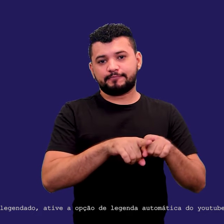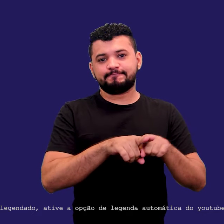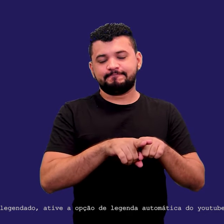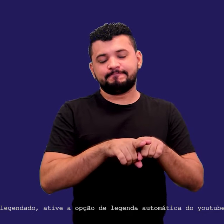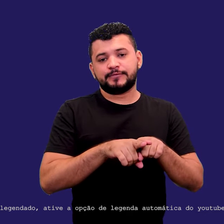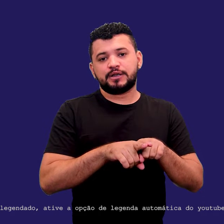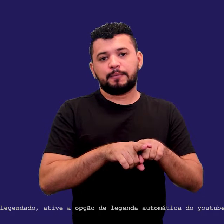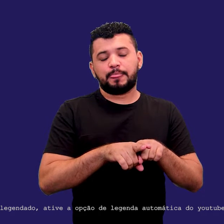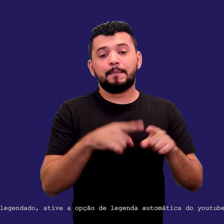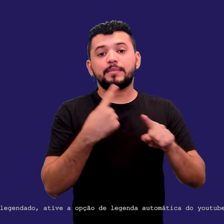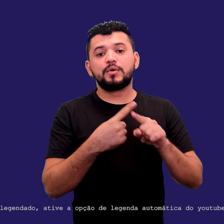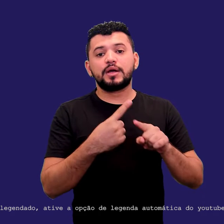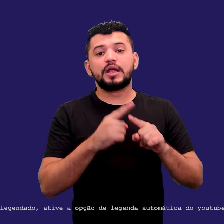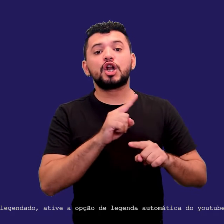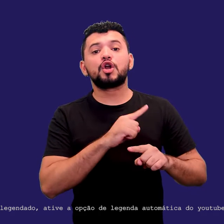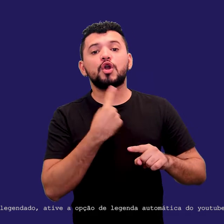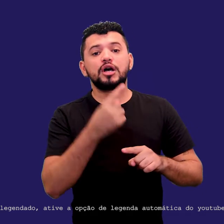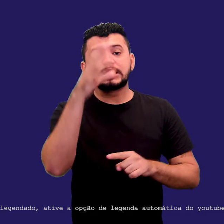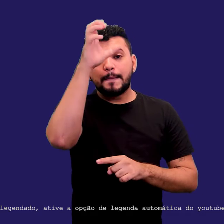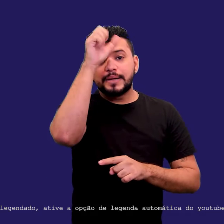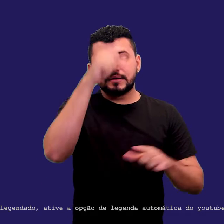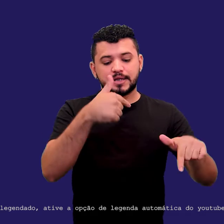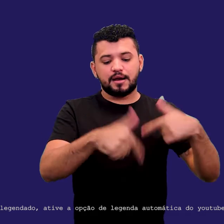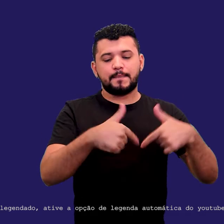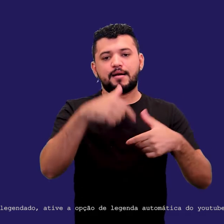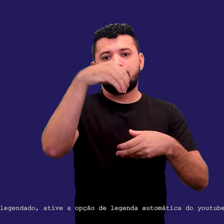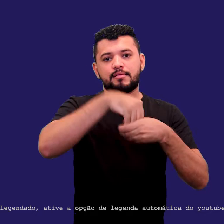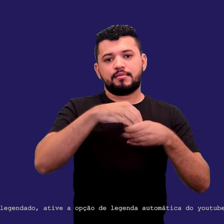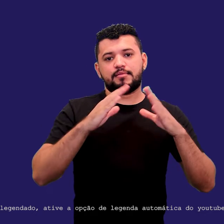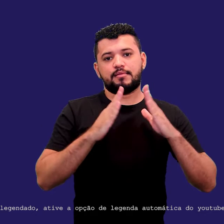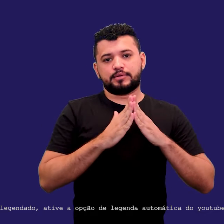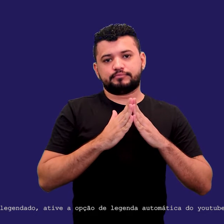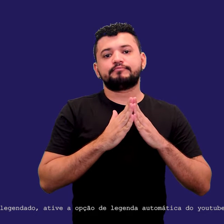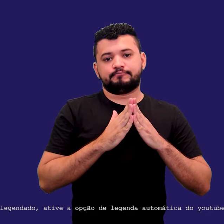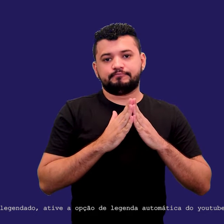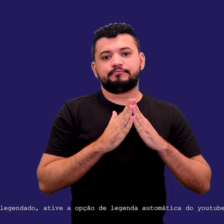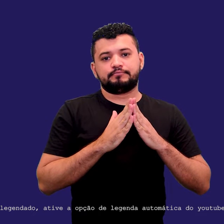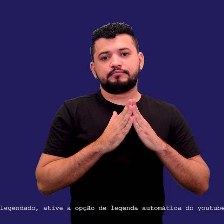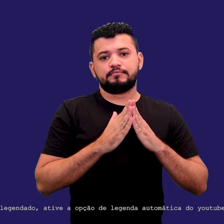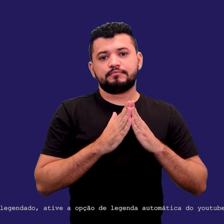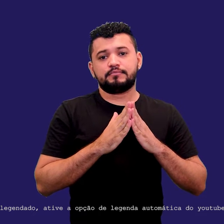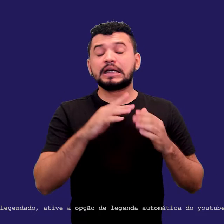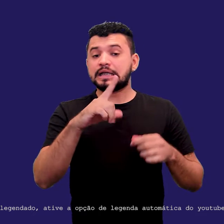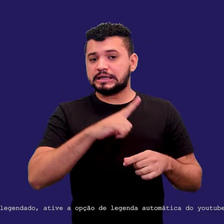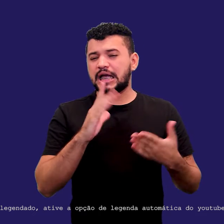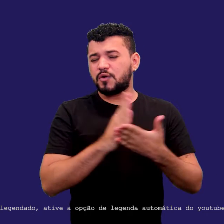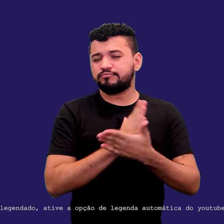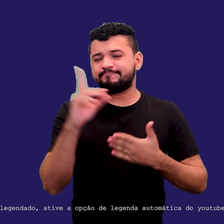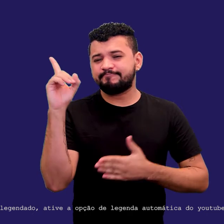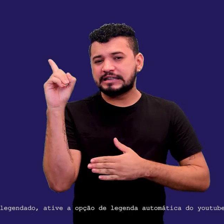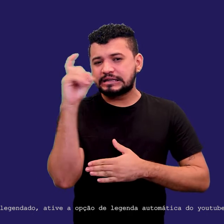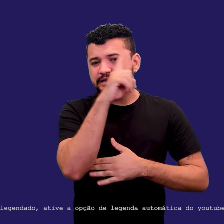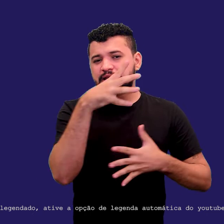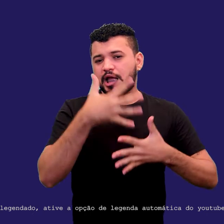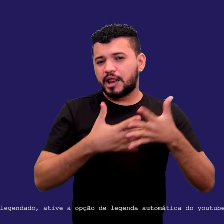fala... Nós aprendemos a fazer home office, né? E isso traz alguns complicadores também, né?